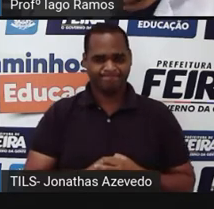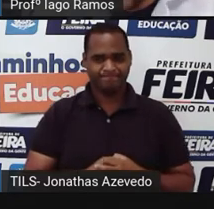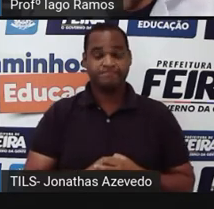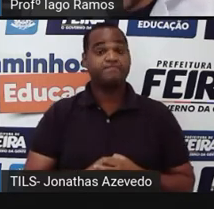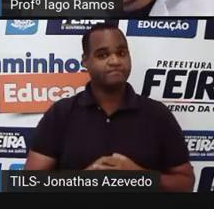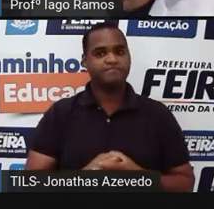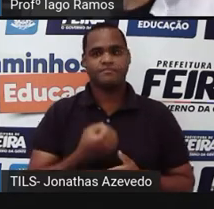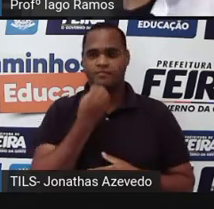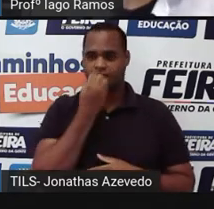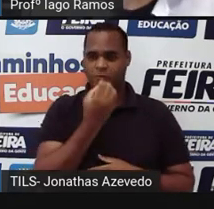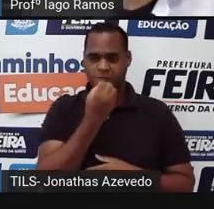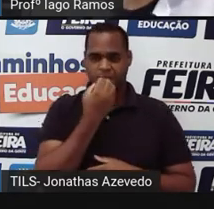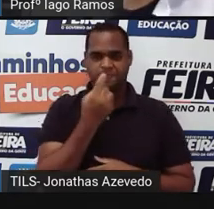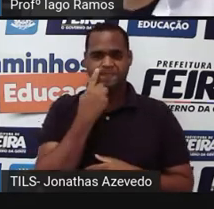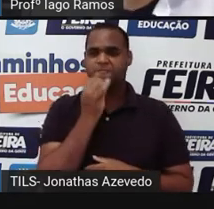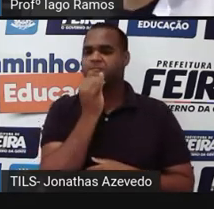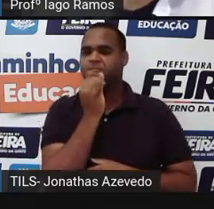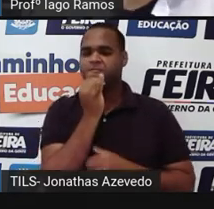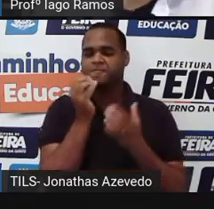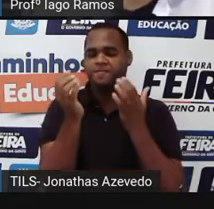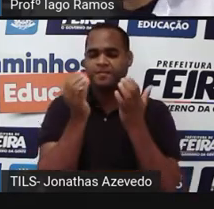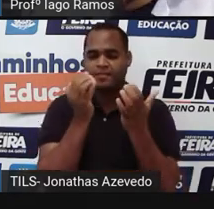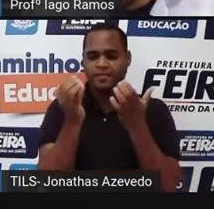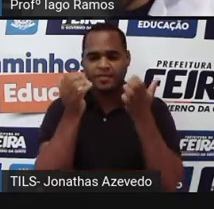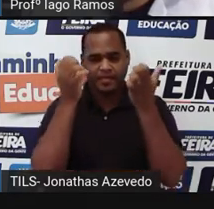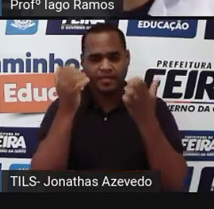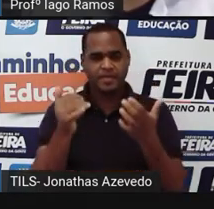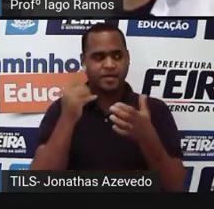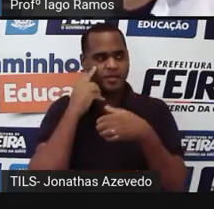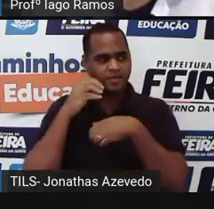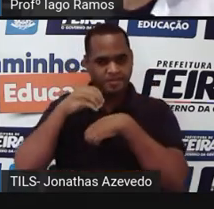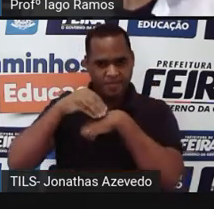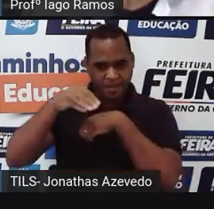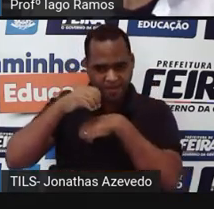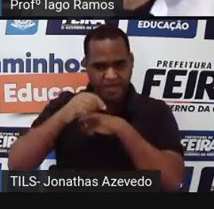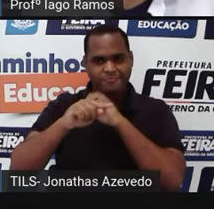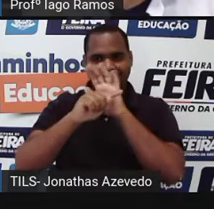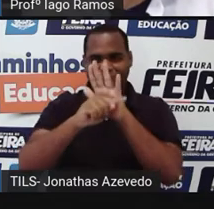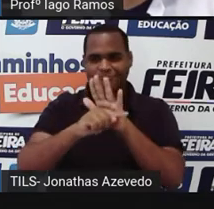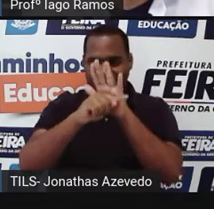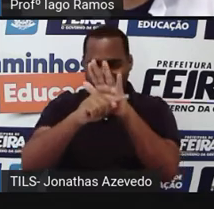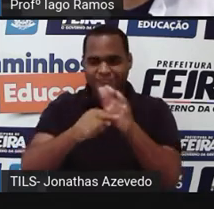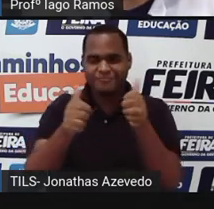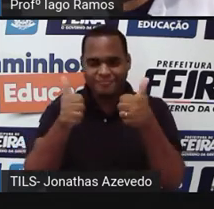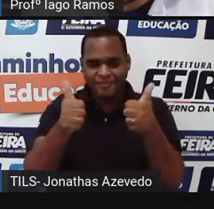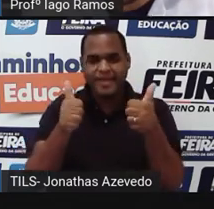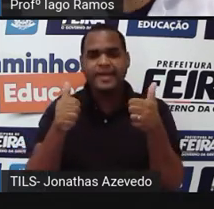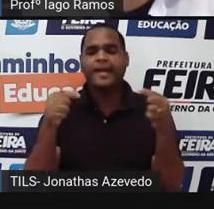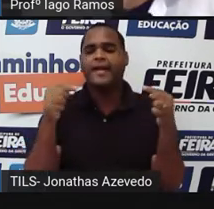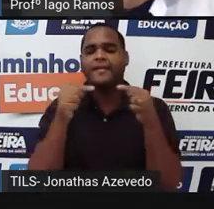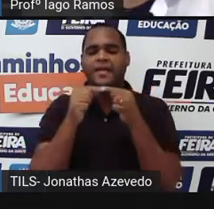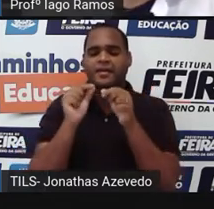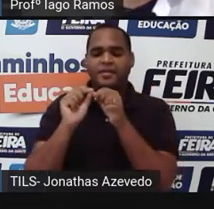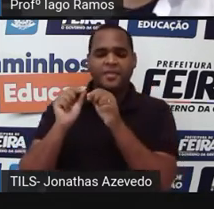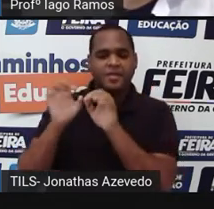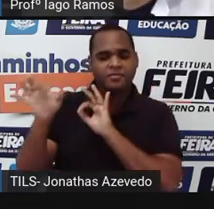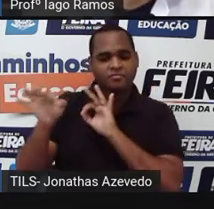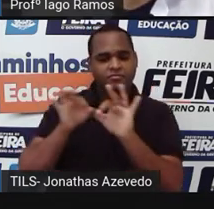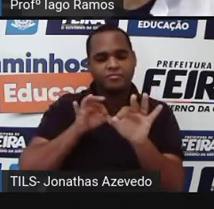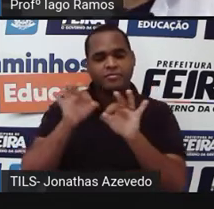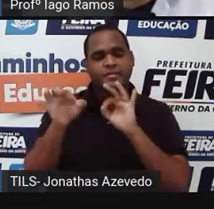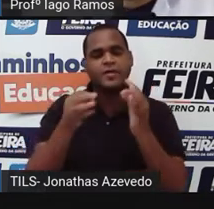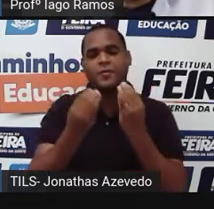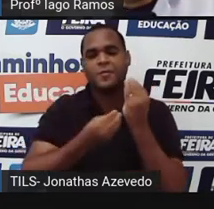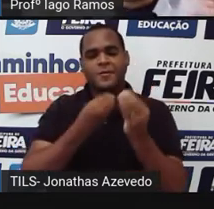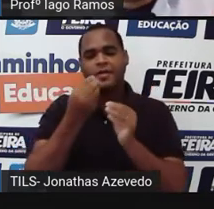Bom, compara com isso que a gente vai fazer aqui, tá bom? A gente vai fazer esses cálculos